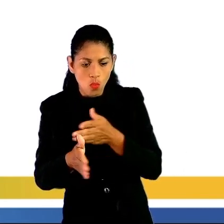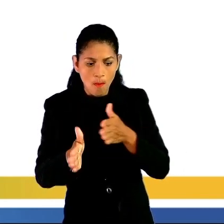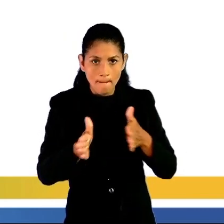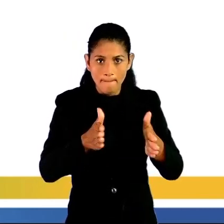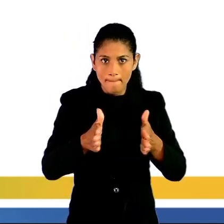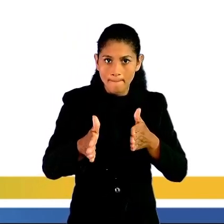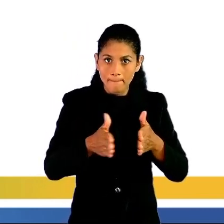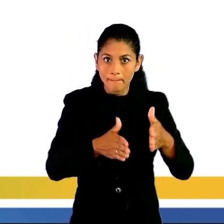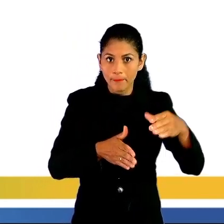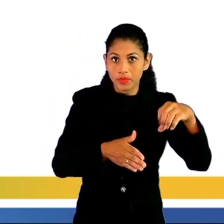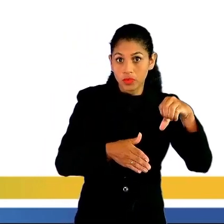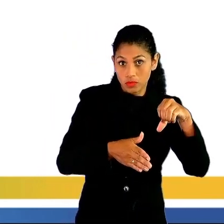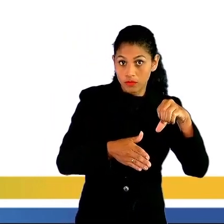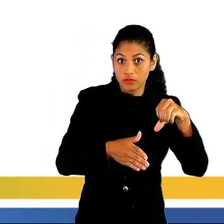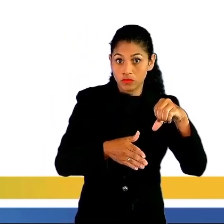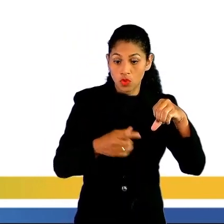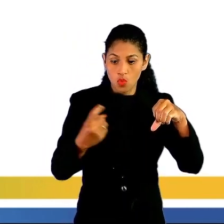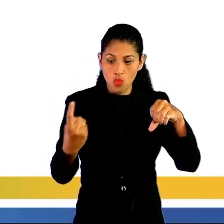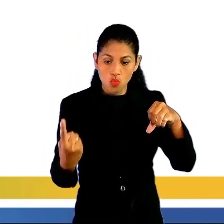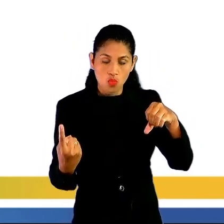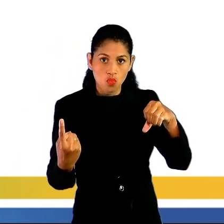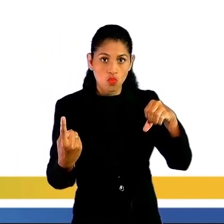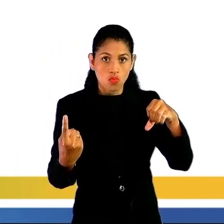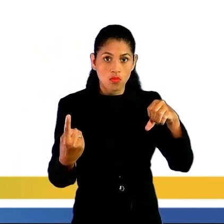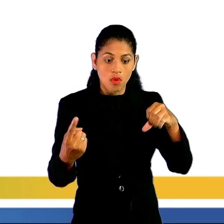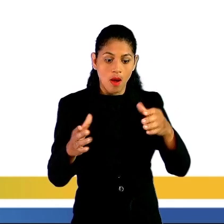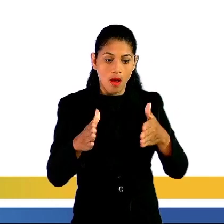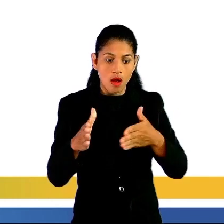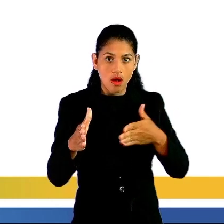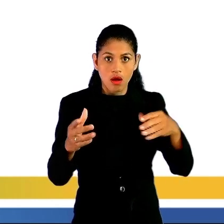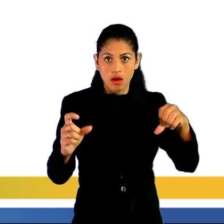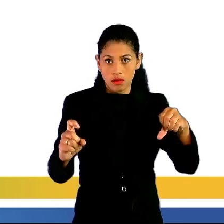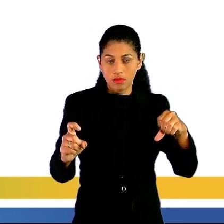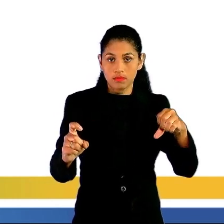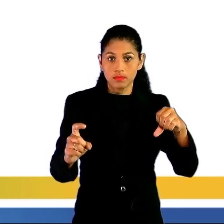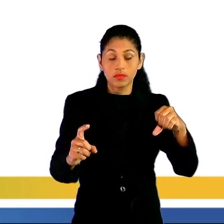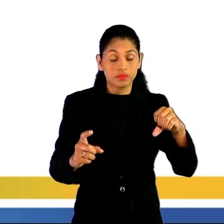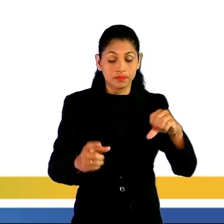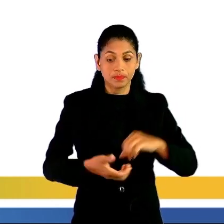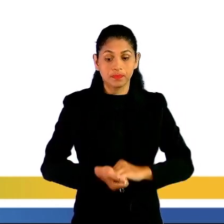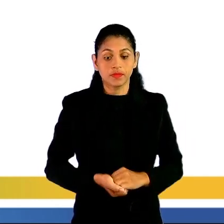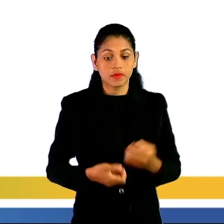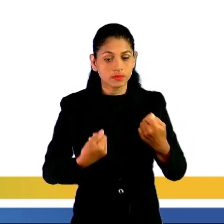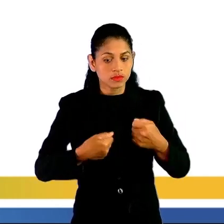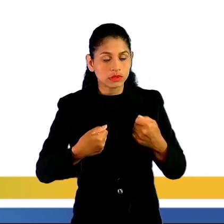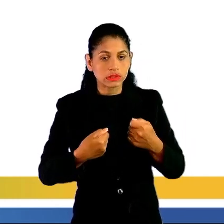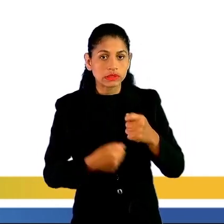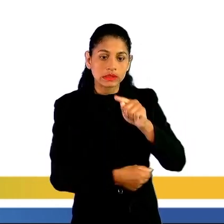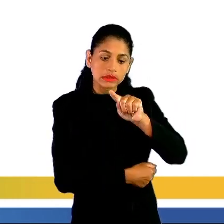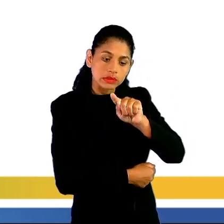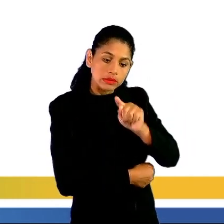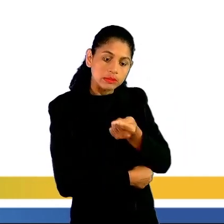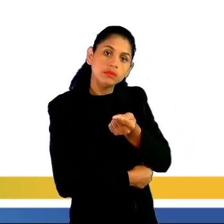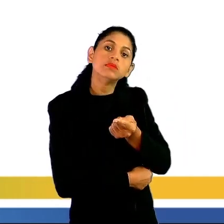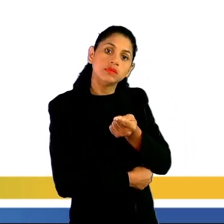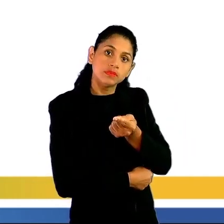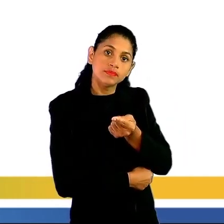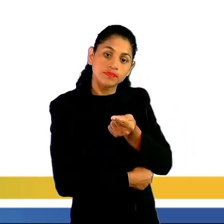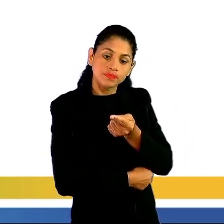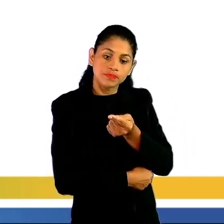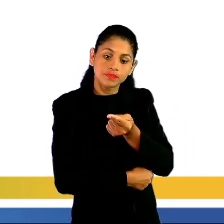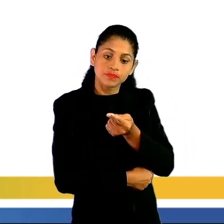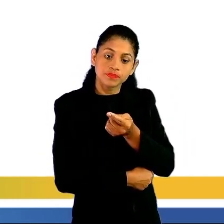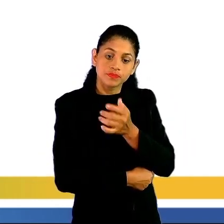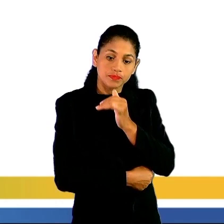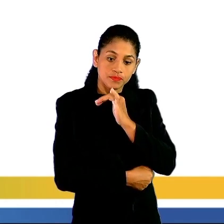utilizar o 38, tem que ser 3,8. E aumenta uma casa. Observem aqui, estava aqui